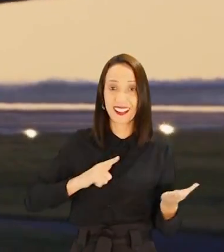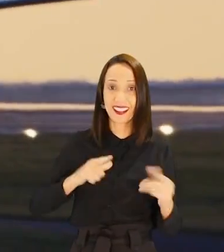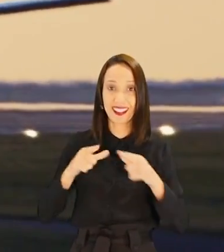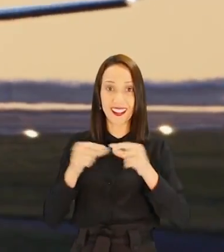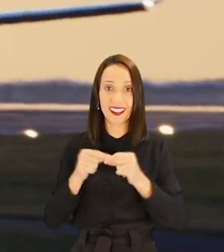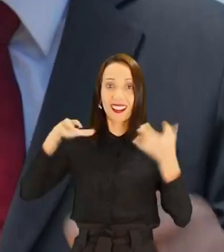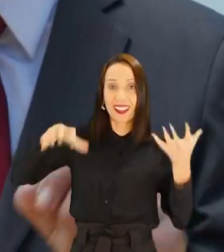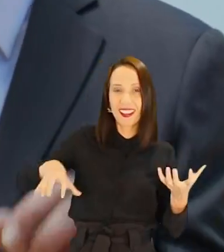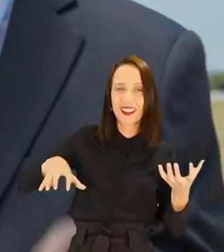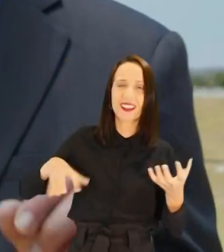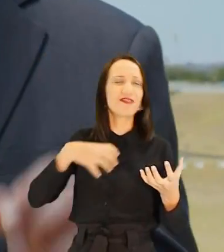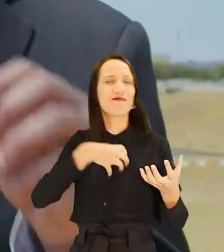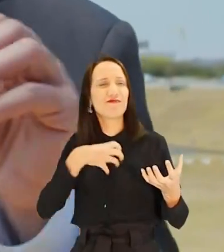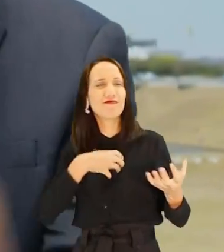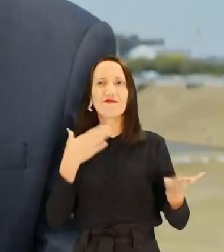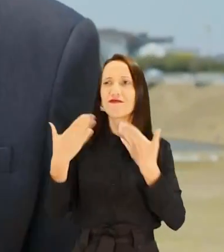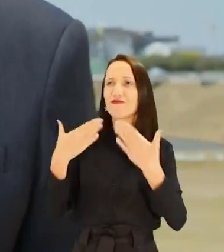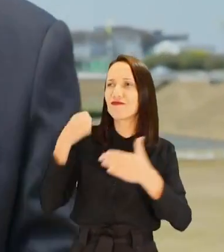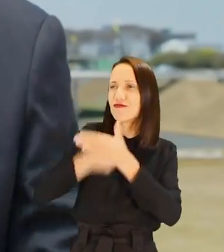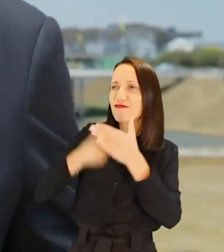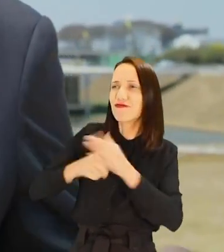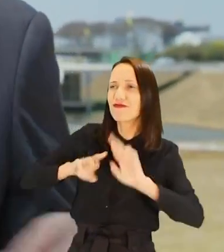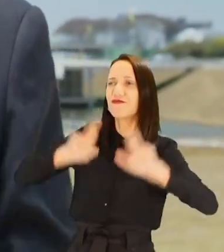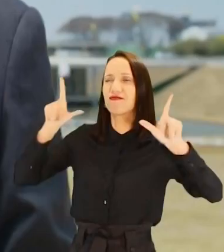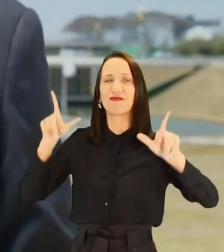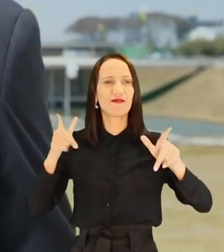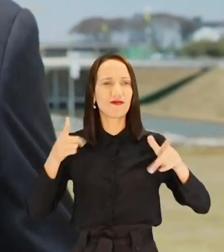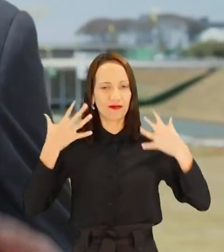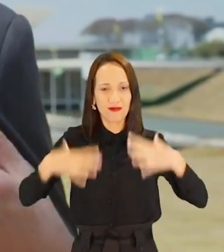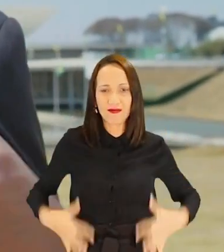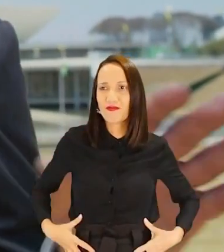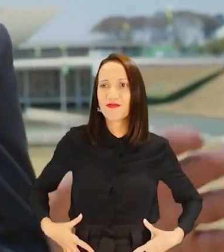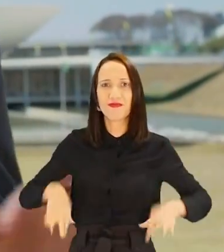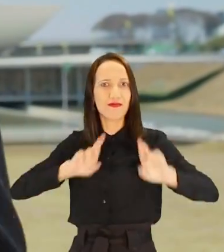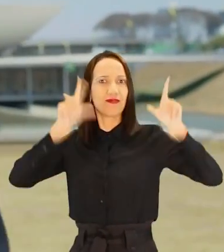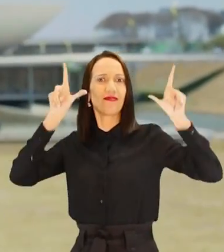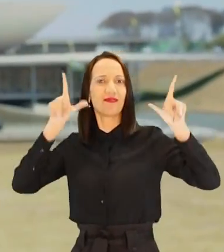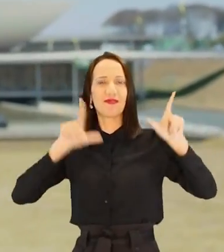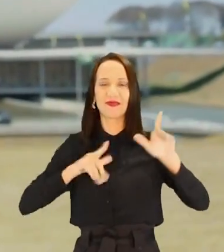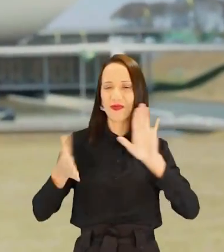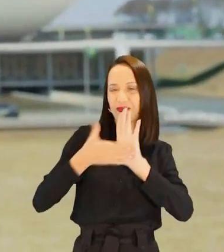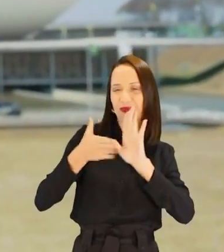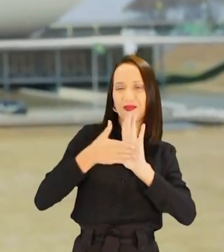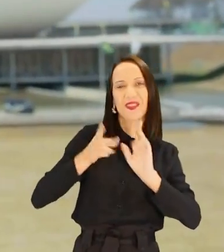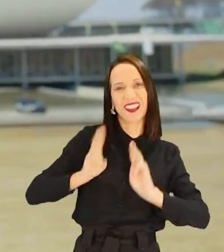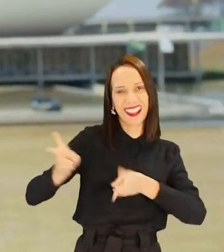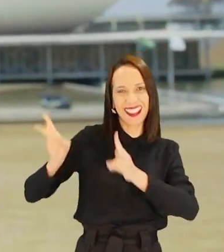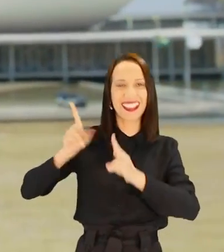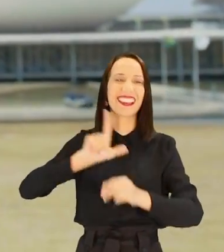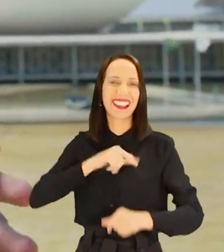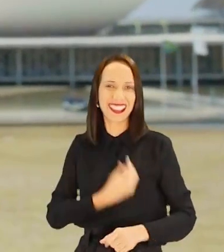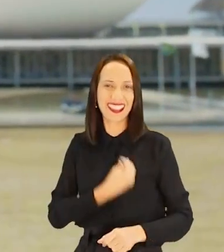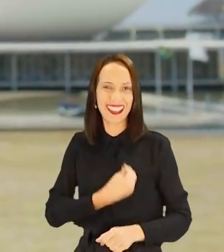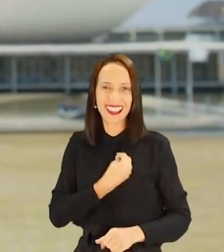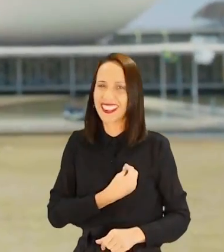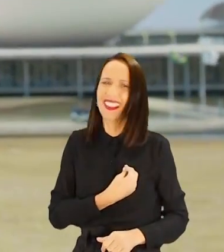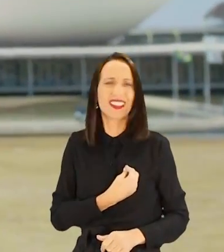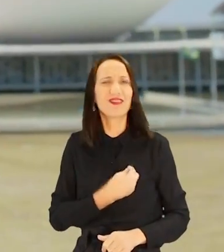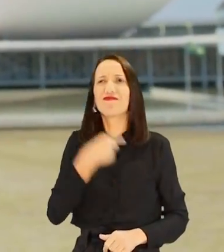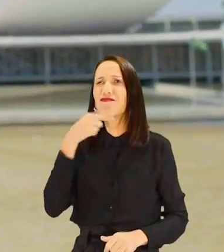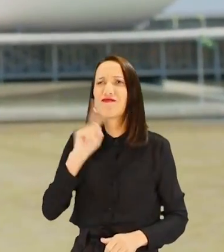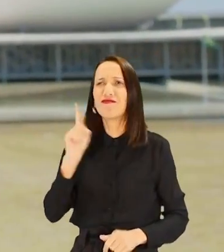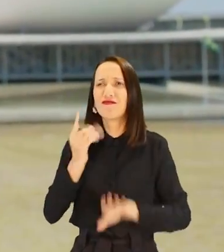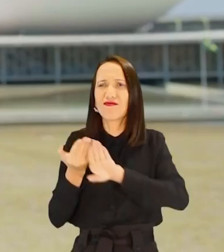Aqui em Brasília, o jeito de lutar é outro. Os diálogos são outros. Até a roupa é outra. Mas o propósito continua o mesmo.